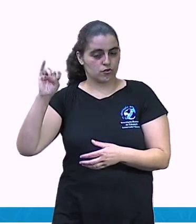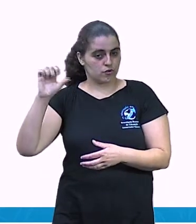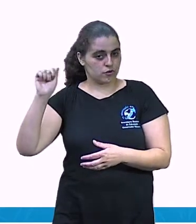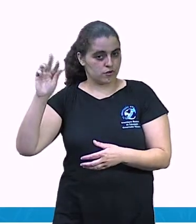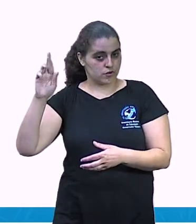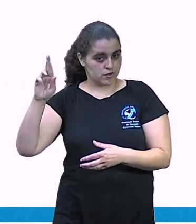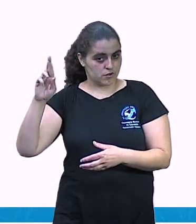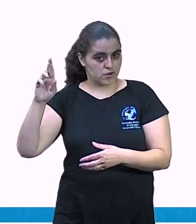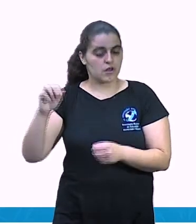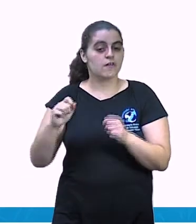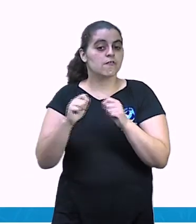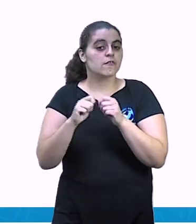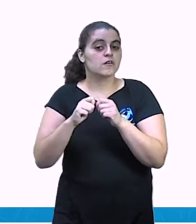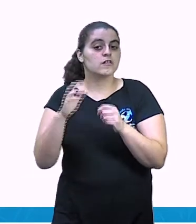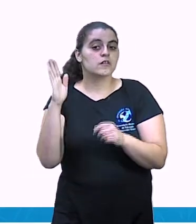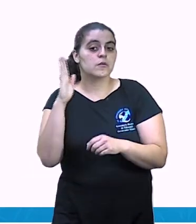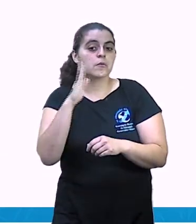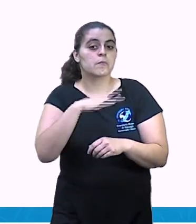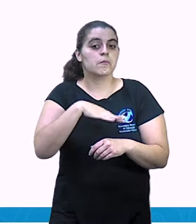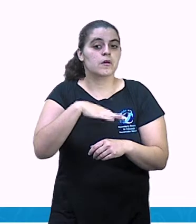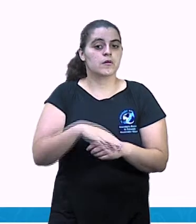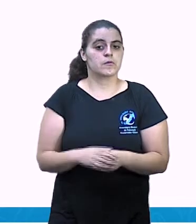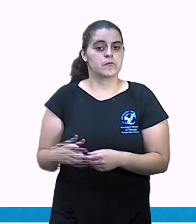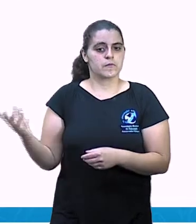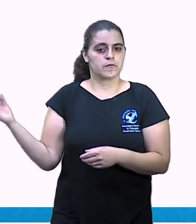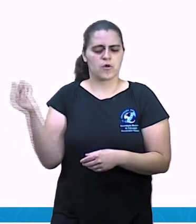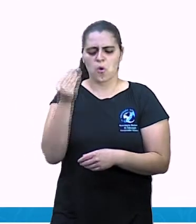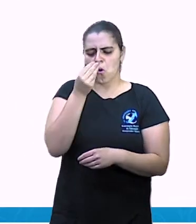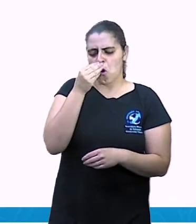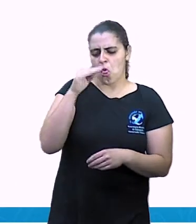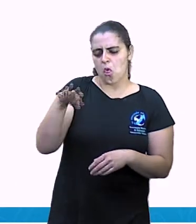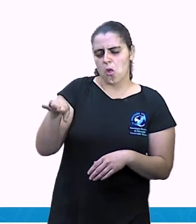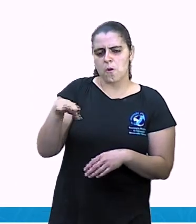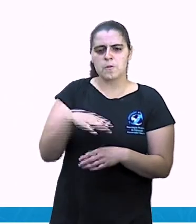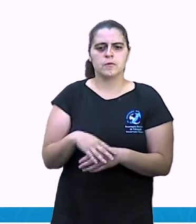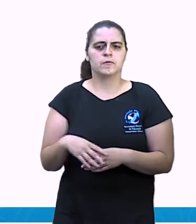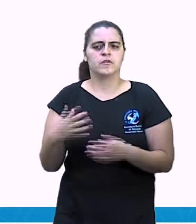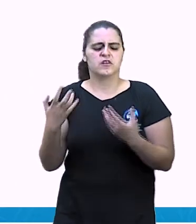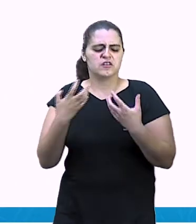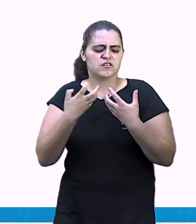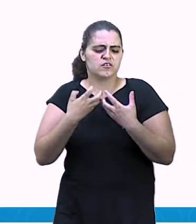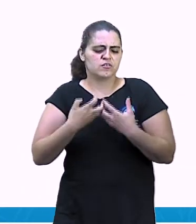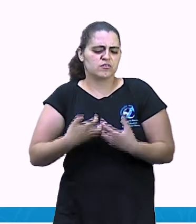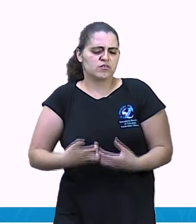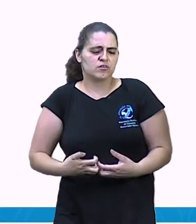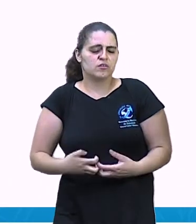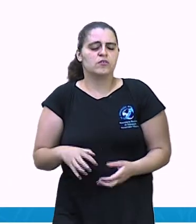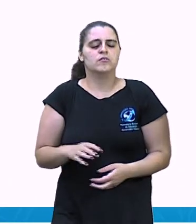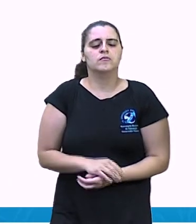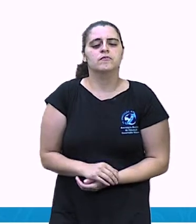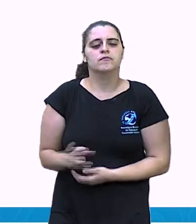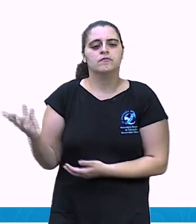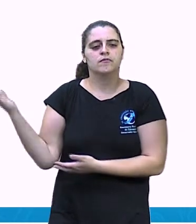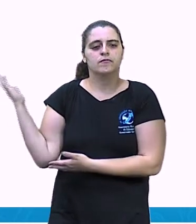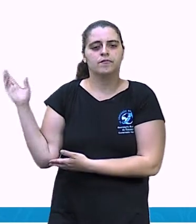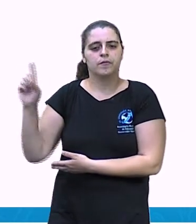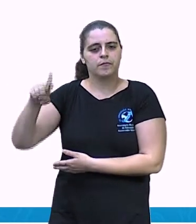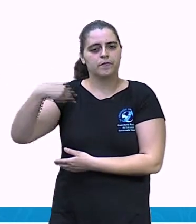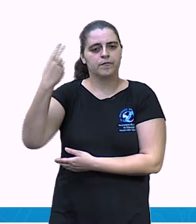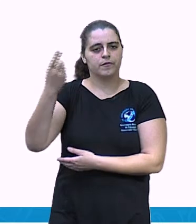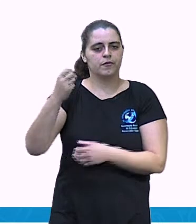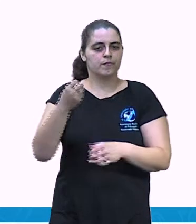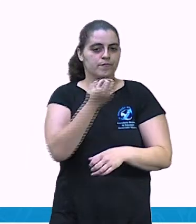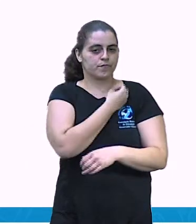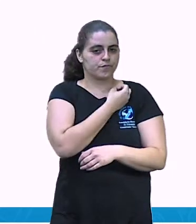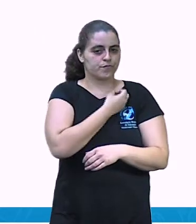maltrataram. E se fartaram, o mesmo sentido de se cansaram e enjoaram. A próxima.